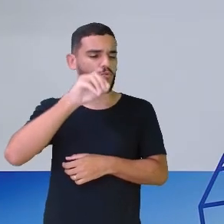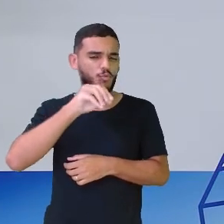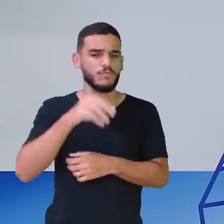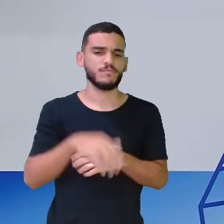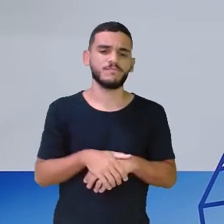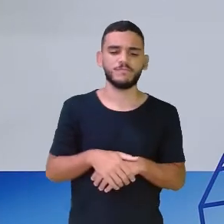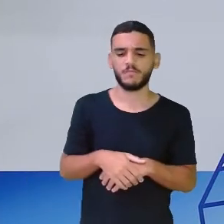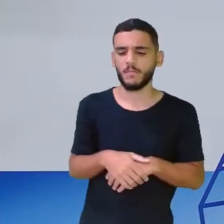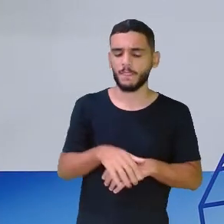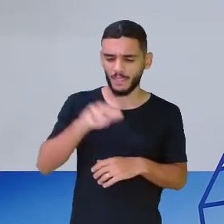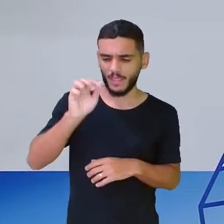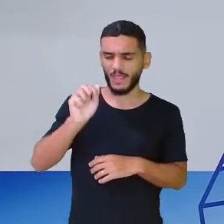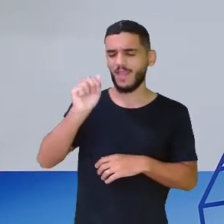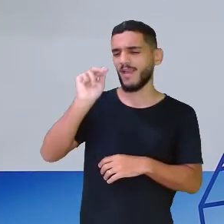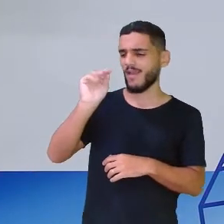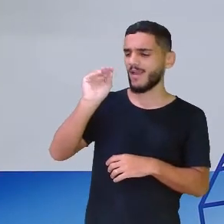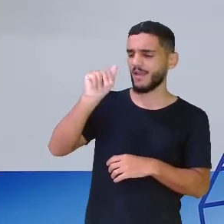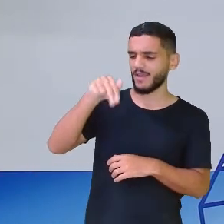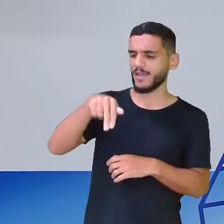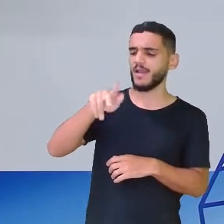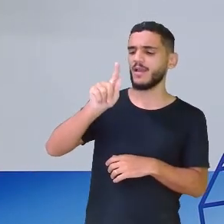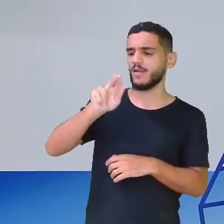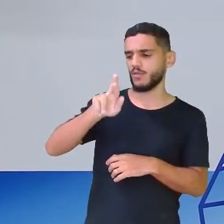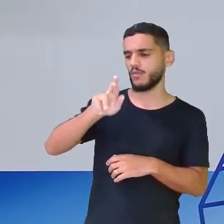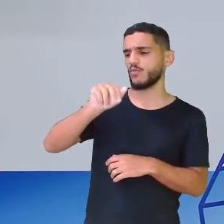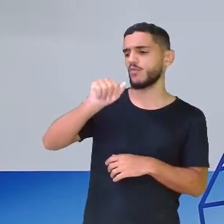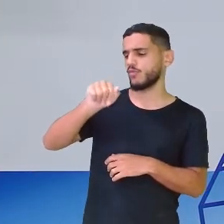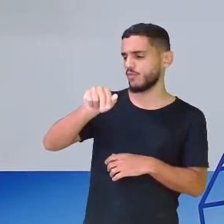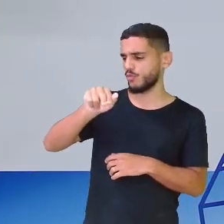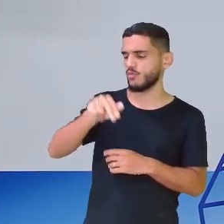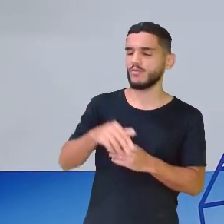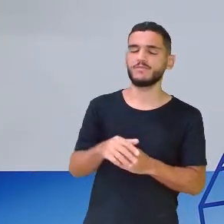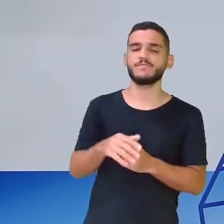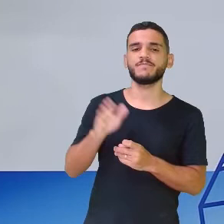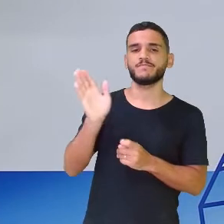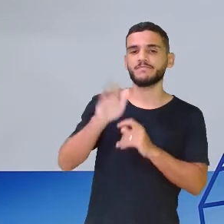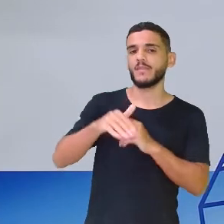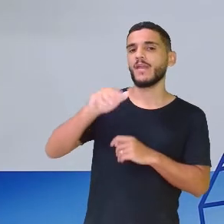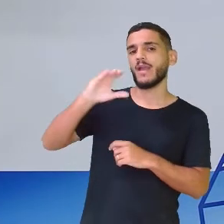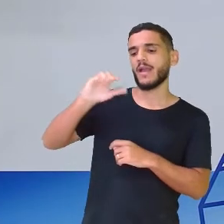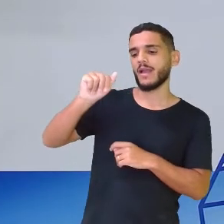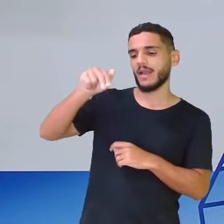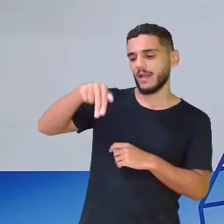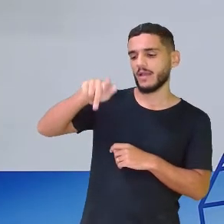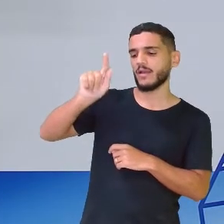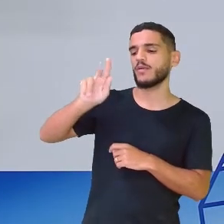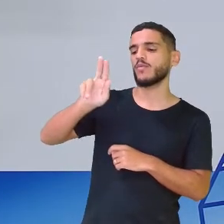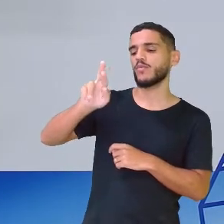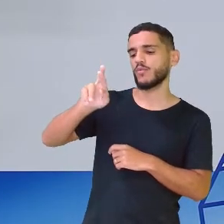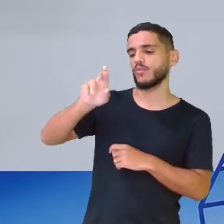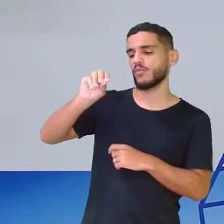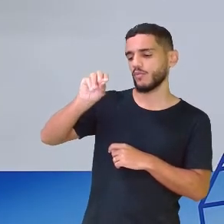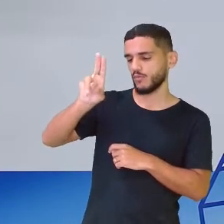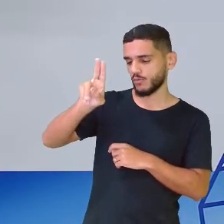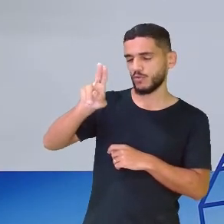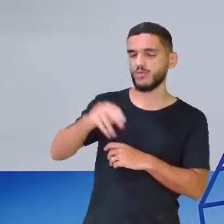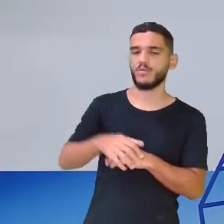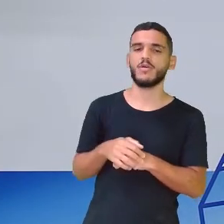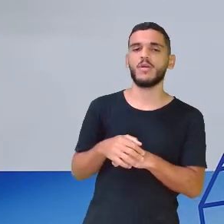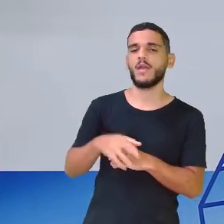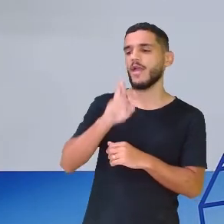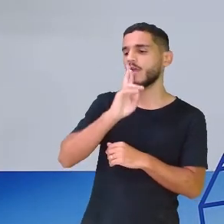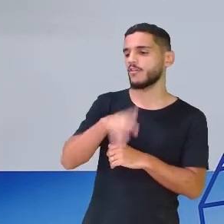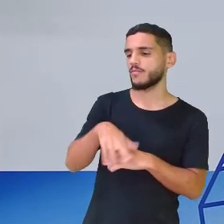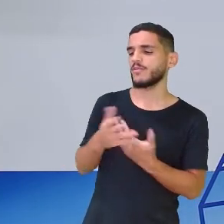canguru. Essa história já conheço. Só por ser um estrangeiro, já viro logo